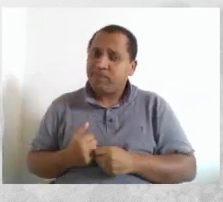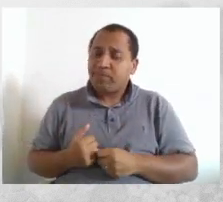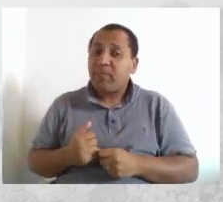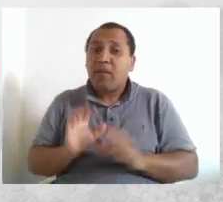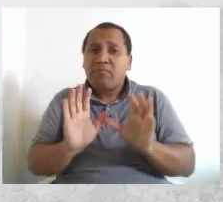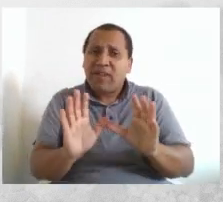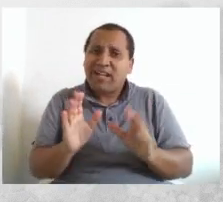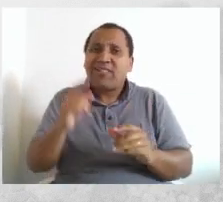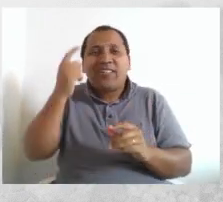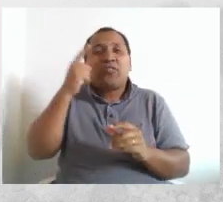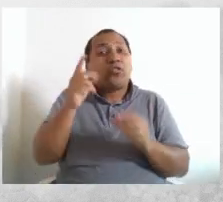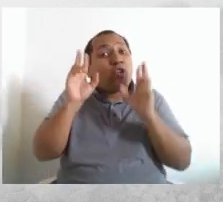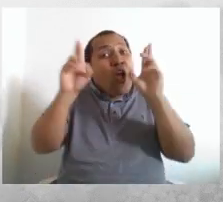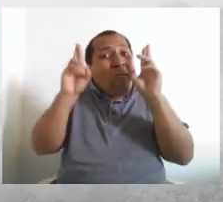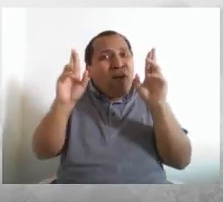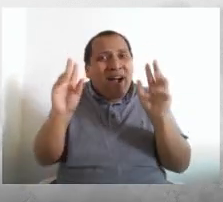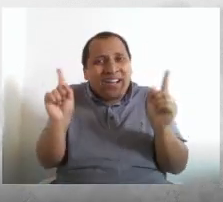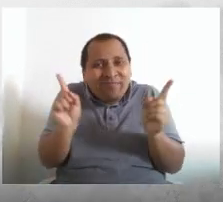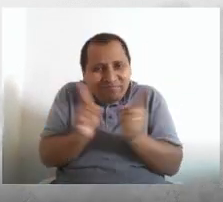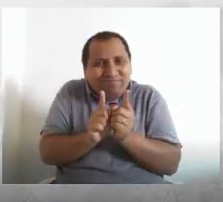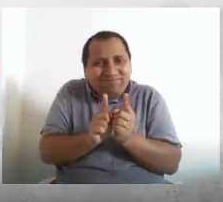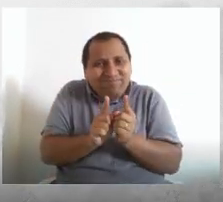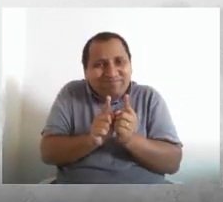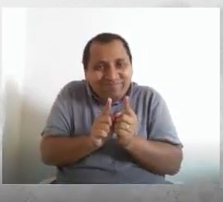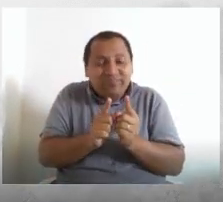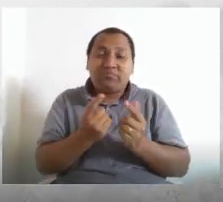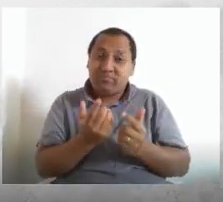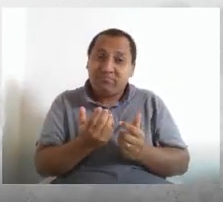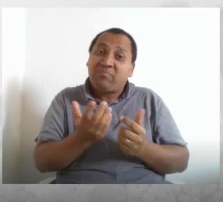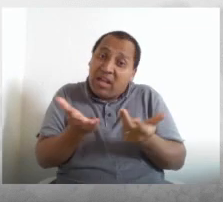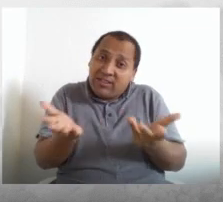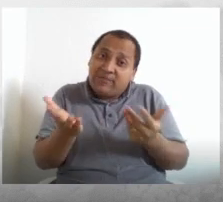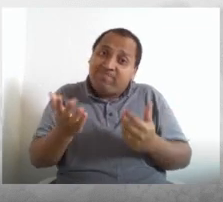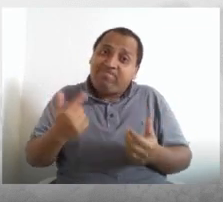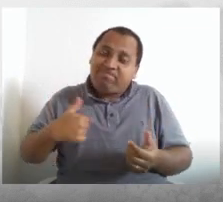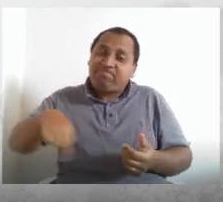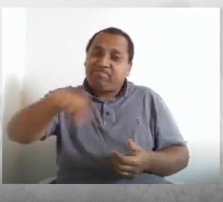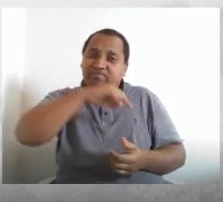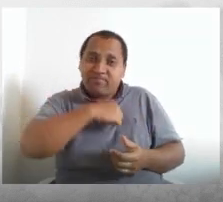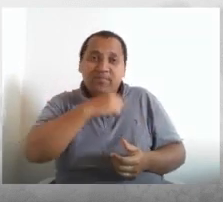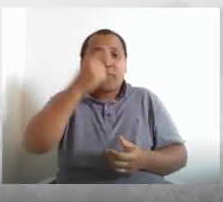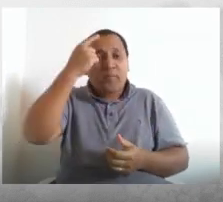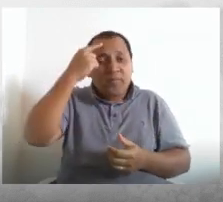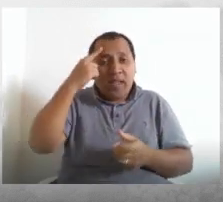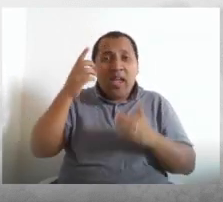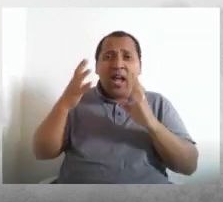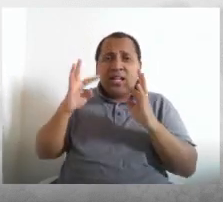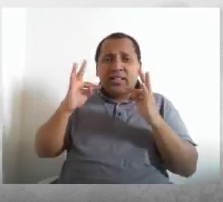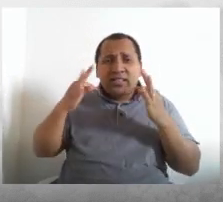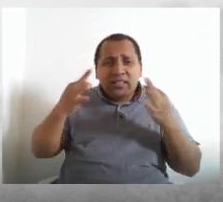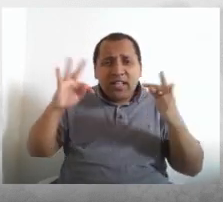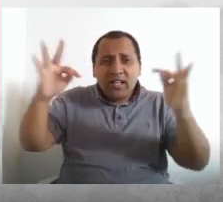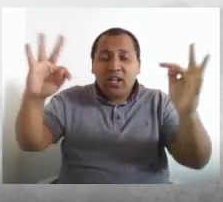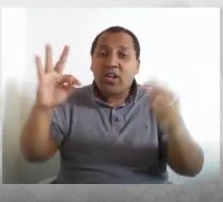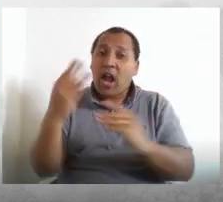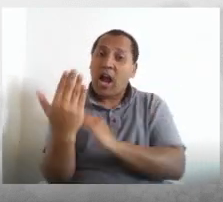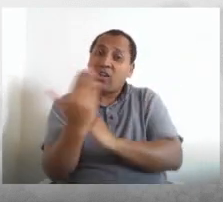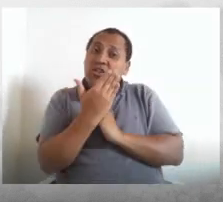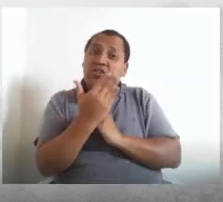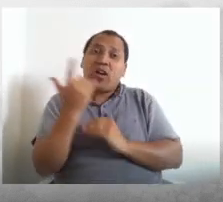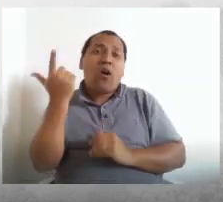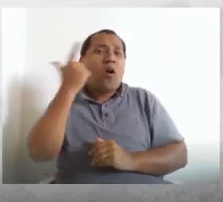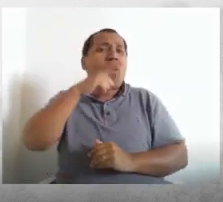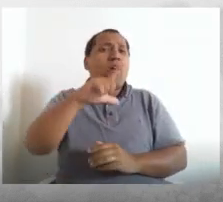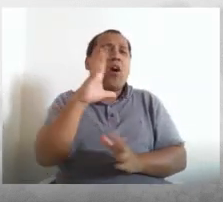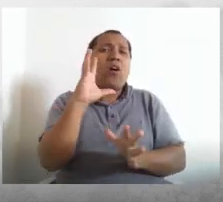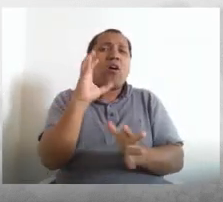período, esperamos que esse período seja breve. E nós devemos, sim, buscar na tecnologia uma alternativa